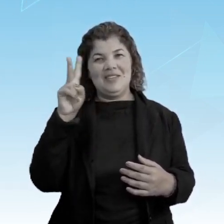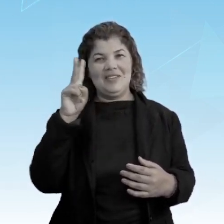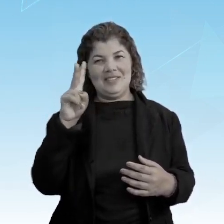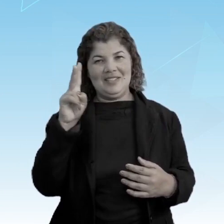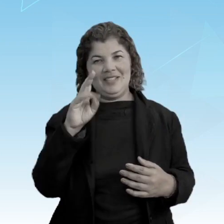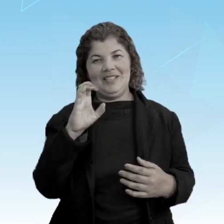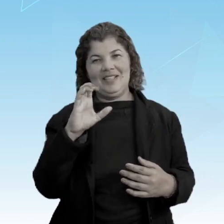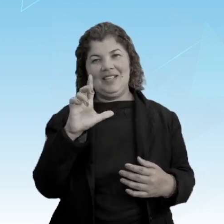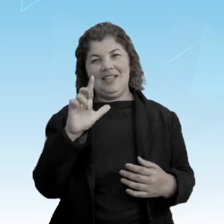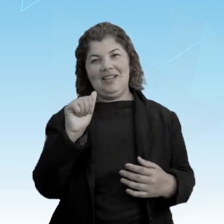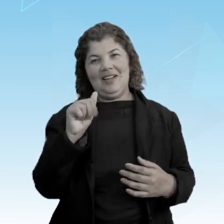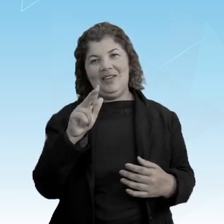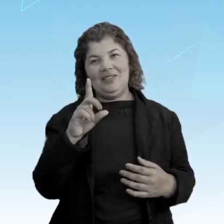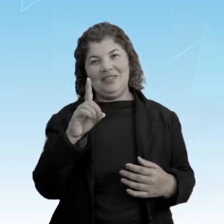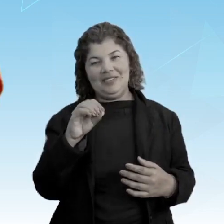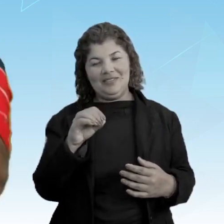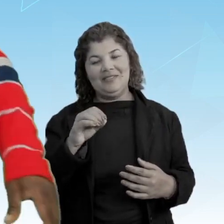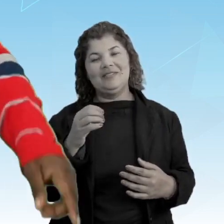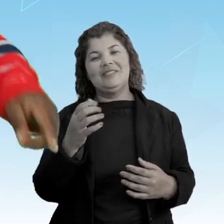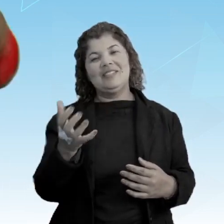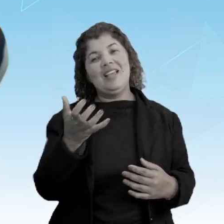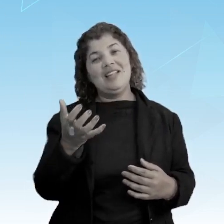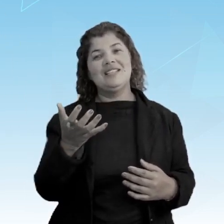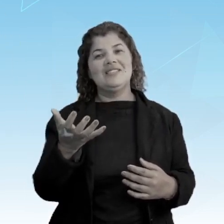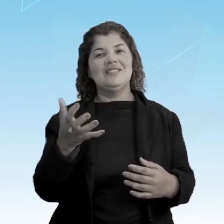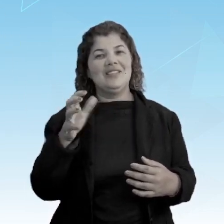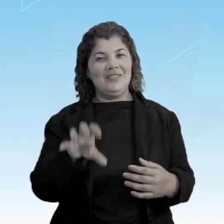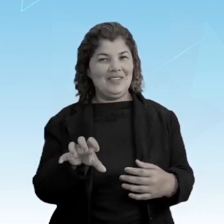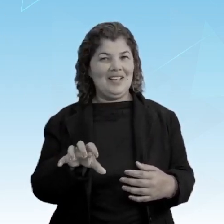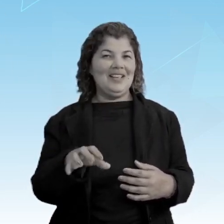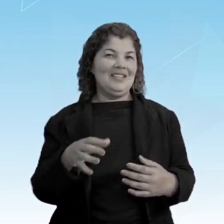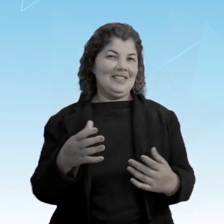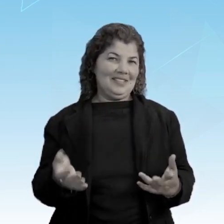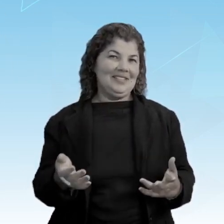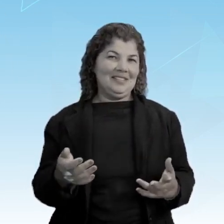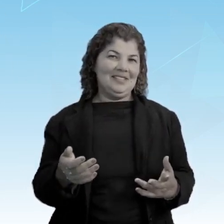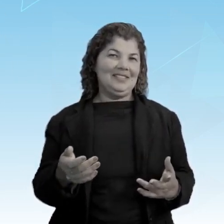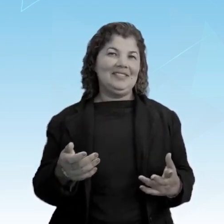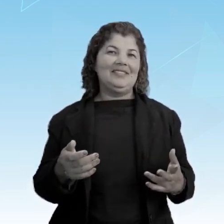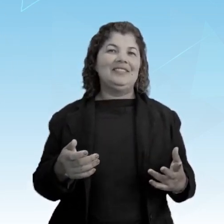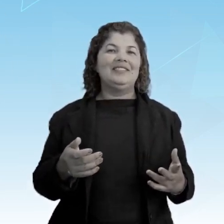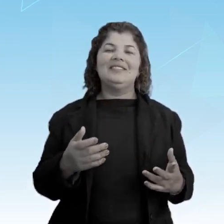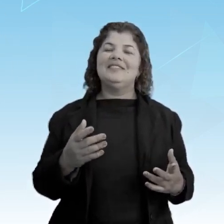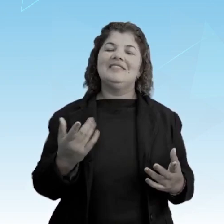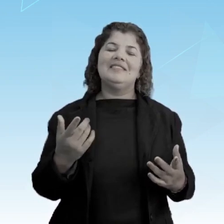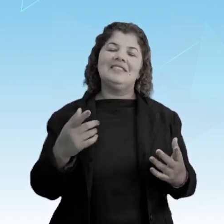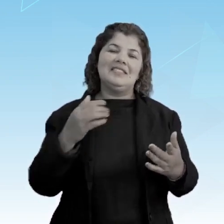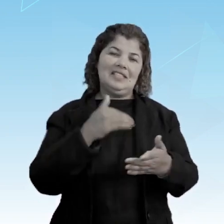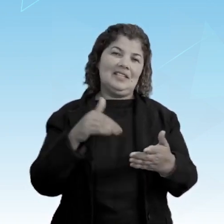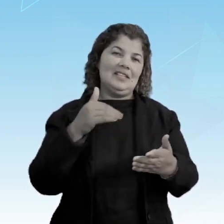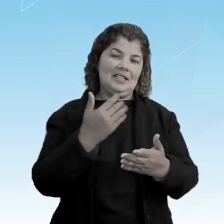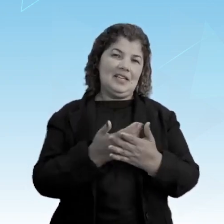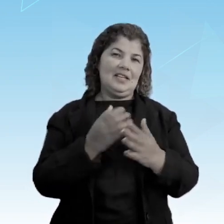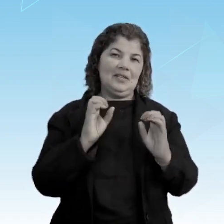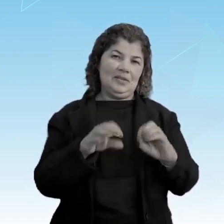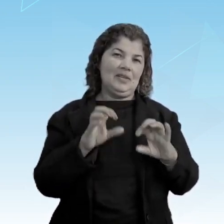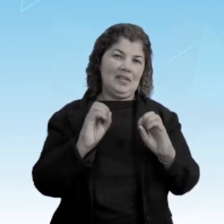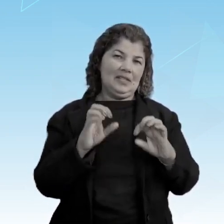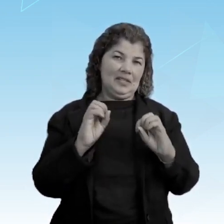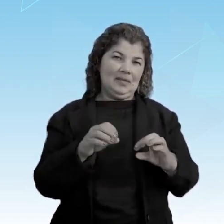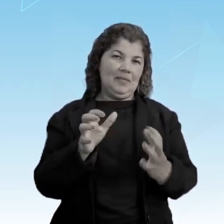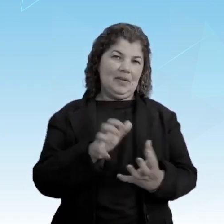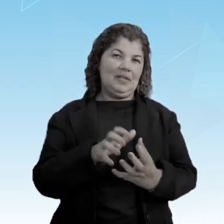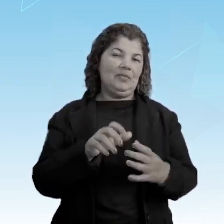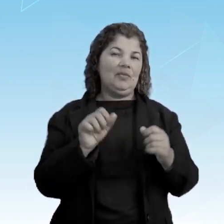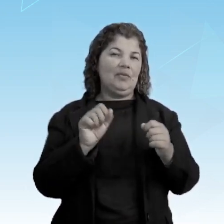Nascimento, queres ou não, queres, diretamente da Secretaria de Educação do Estado de Pernambuco que